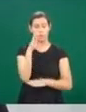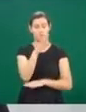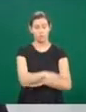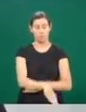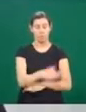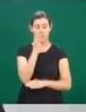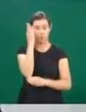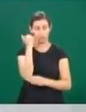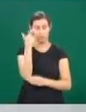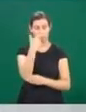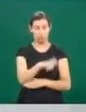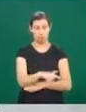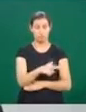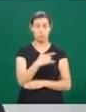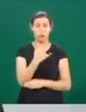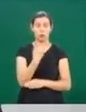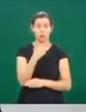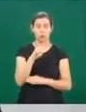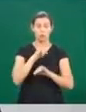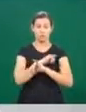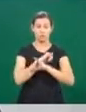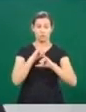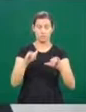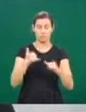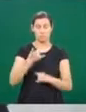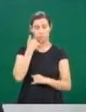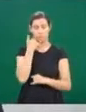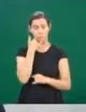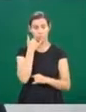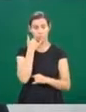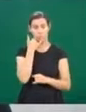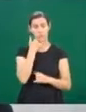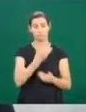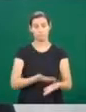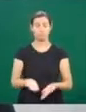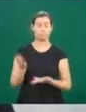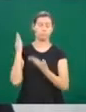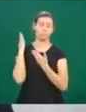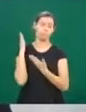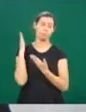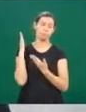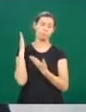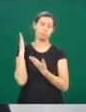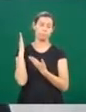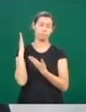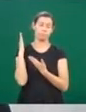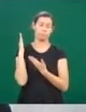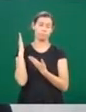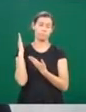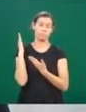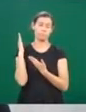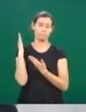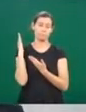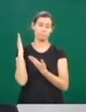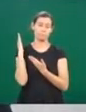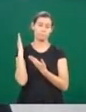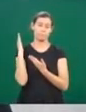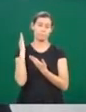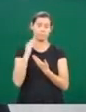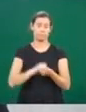tarde. Se você quer saber mais sobre locais de vacinação ou outras informações, o telefone do Centro de Controle de Zoonoses é o